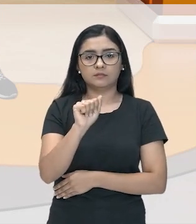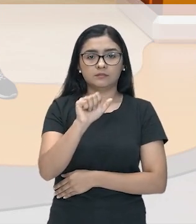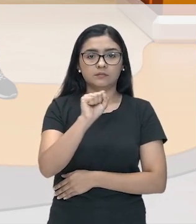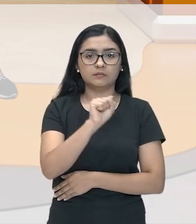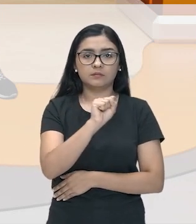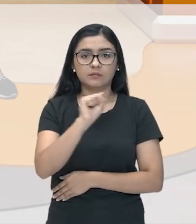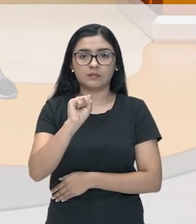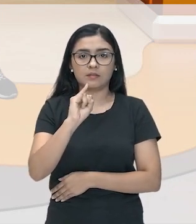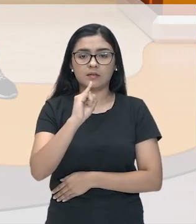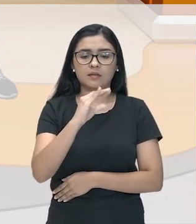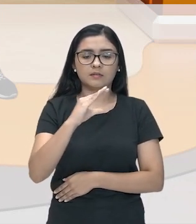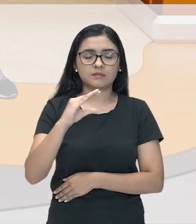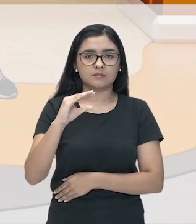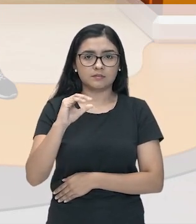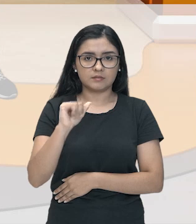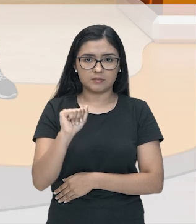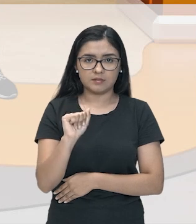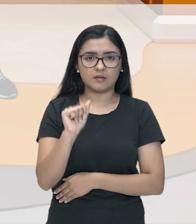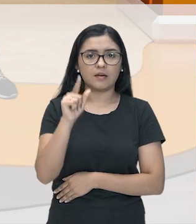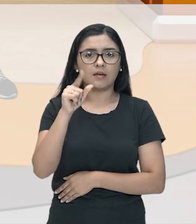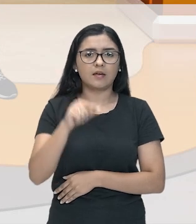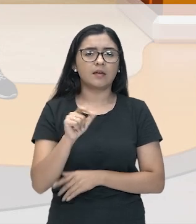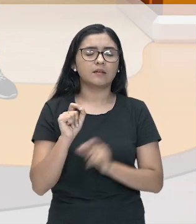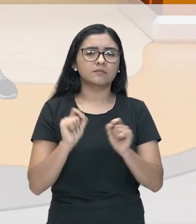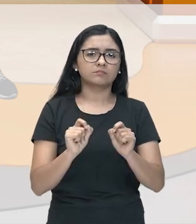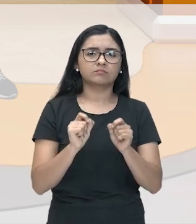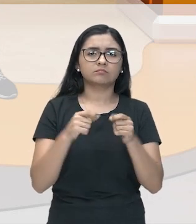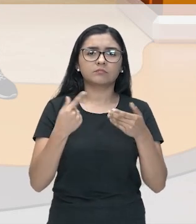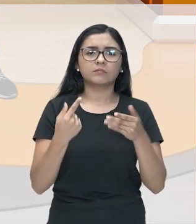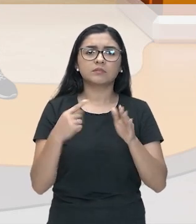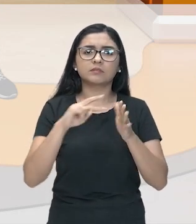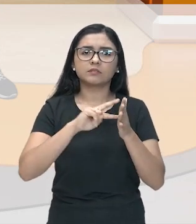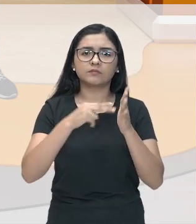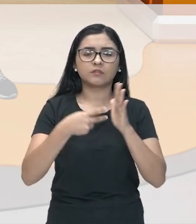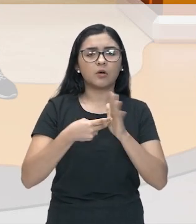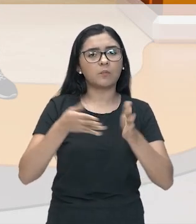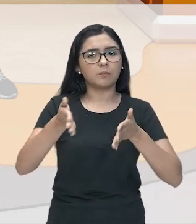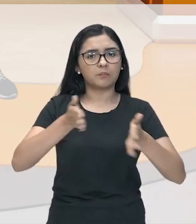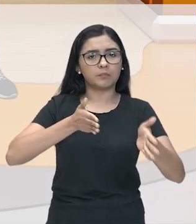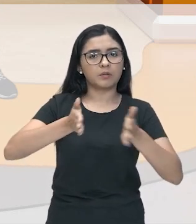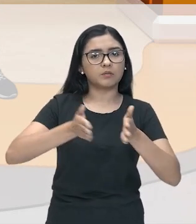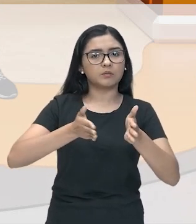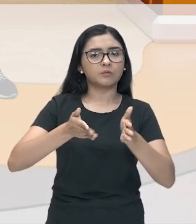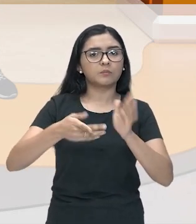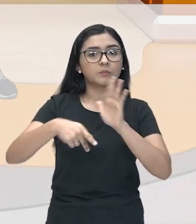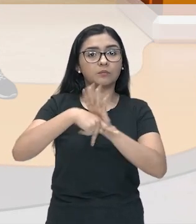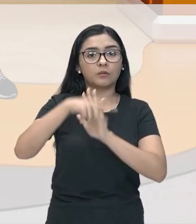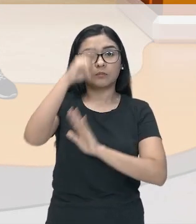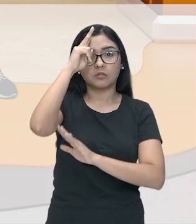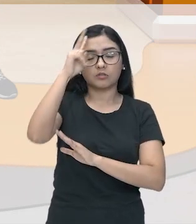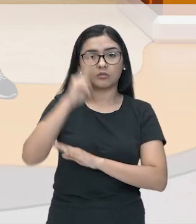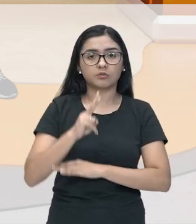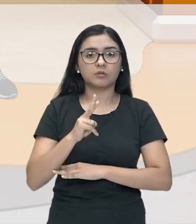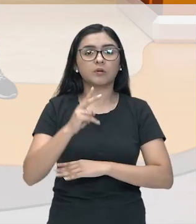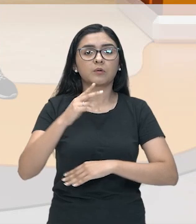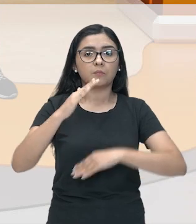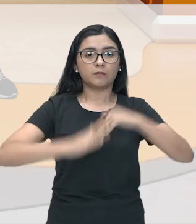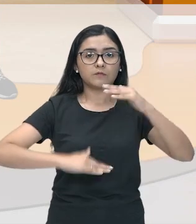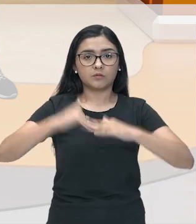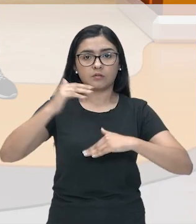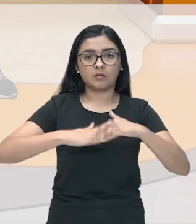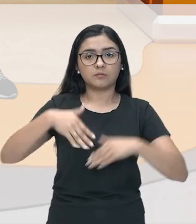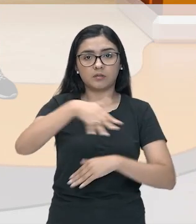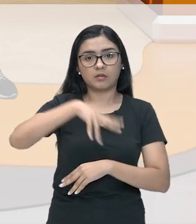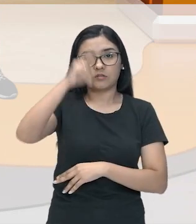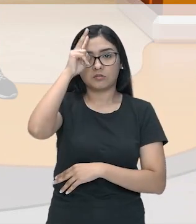clássica, essa expressão se refere a uma fase da história estudada pelos historiadores.